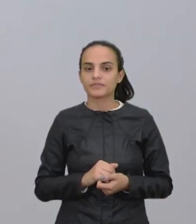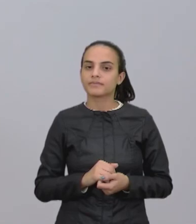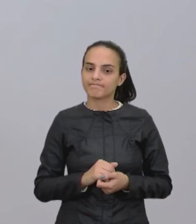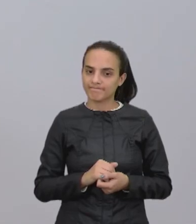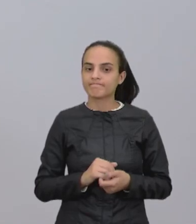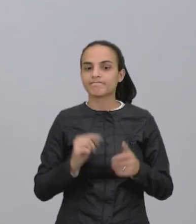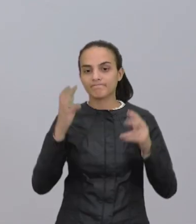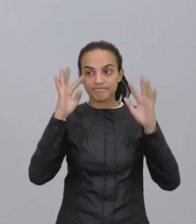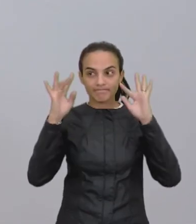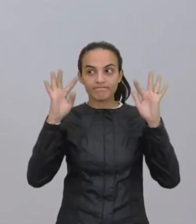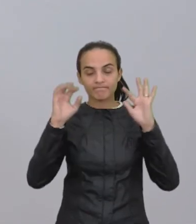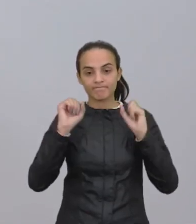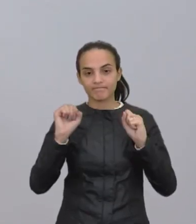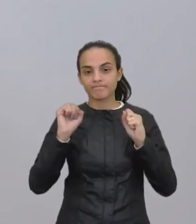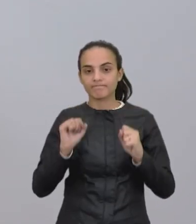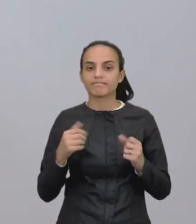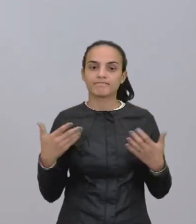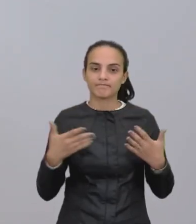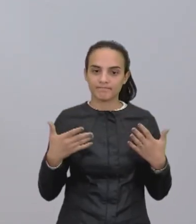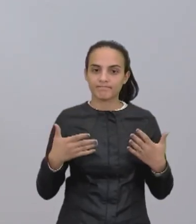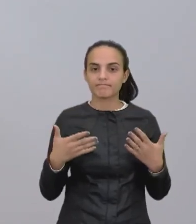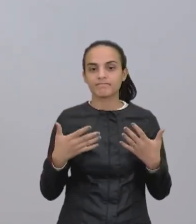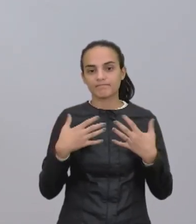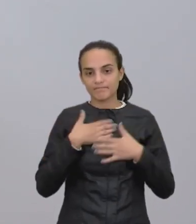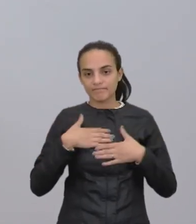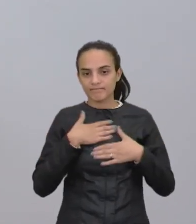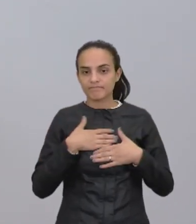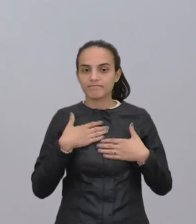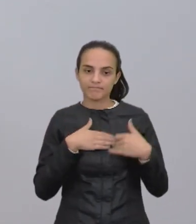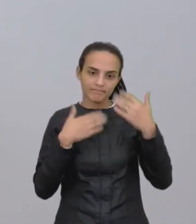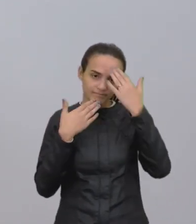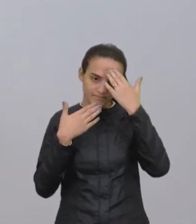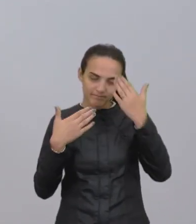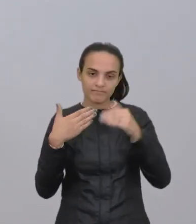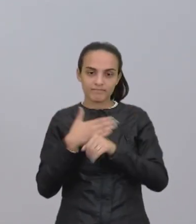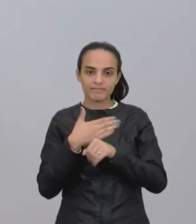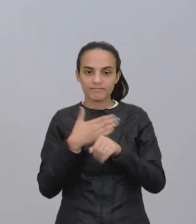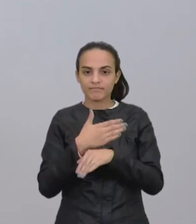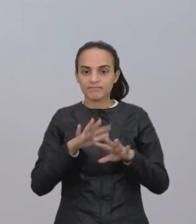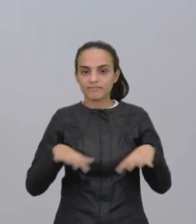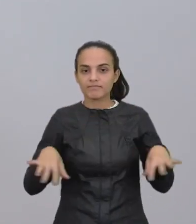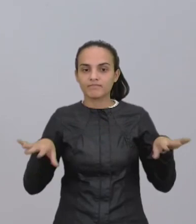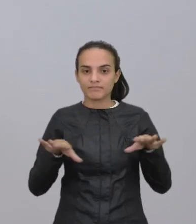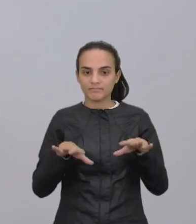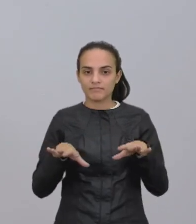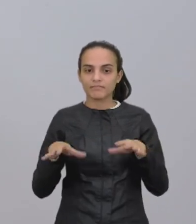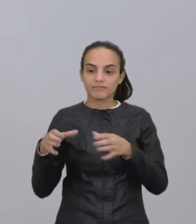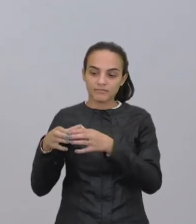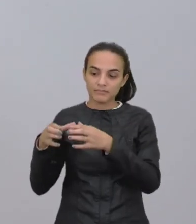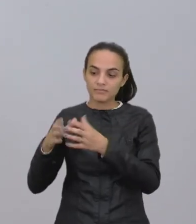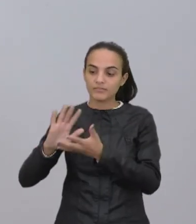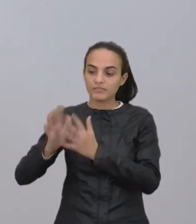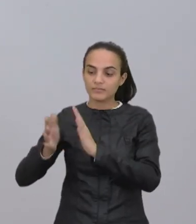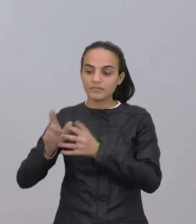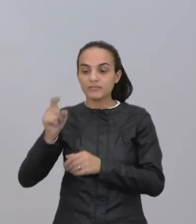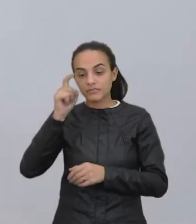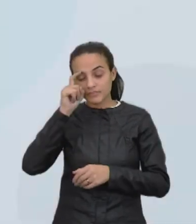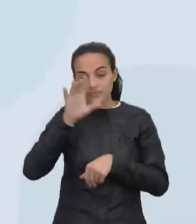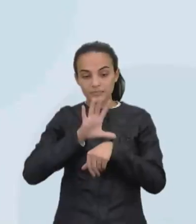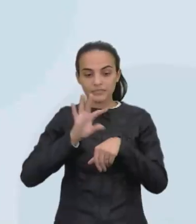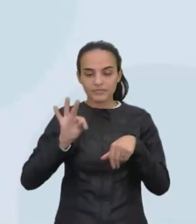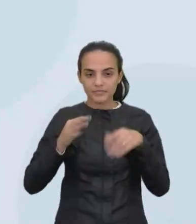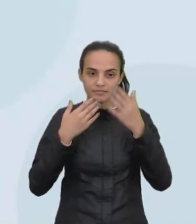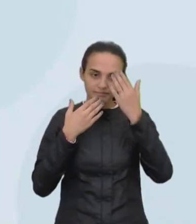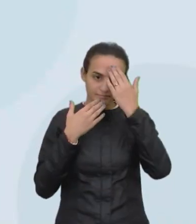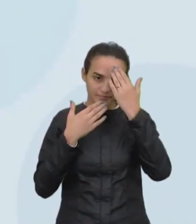algo a se pensar. Olha só, gente, gostaria aí de agradecer a participação do nosso pessoal de Libras, o Matheus e a Thalita,